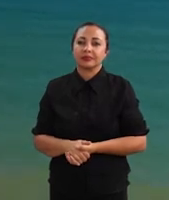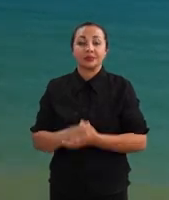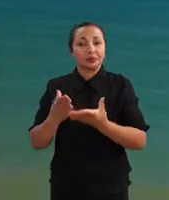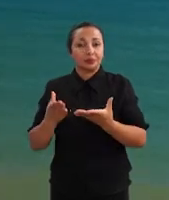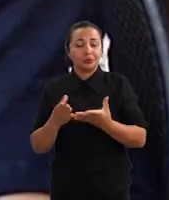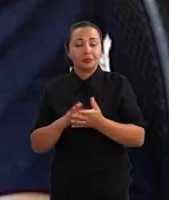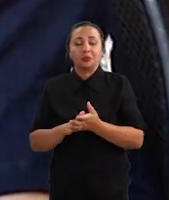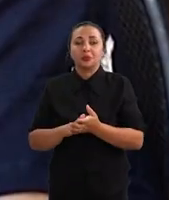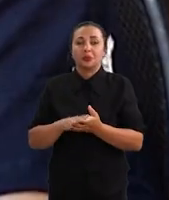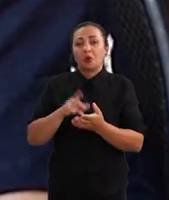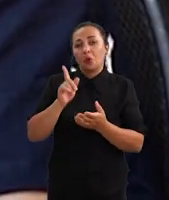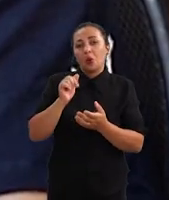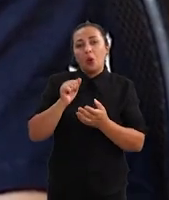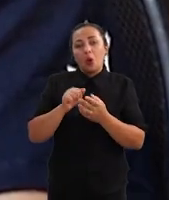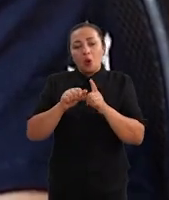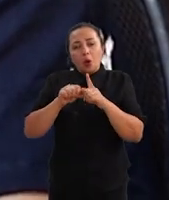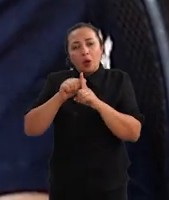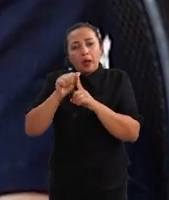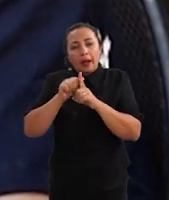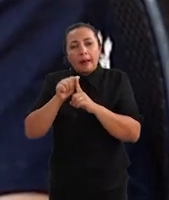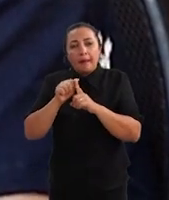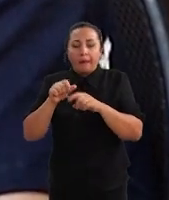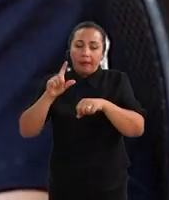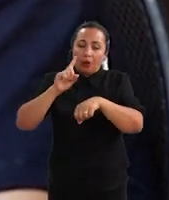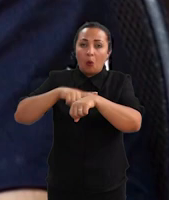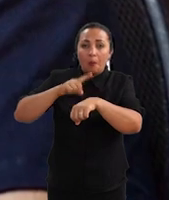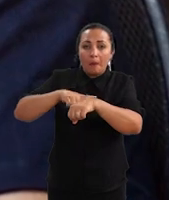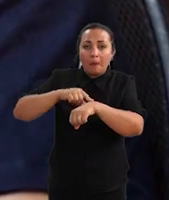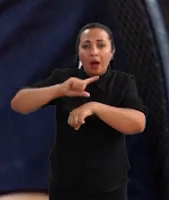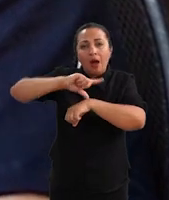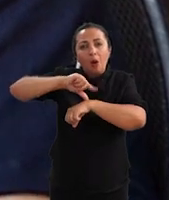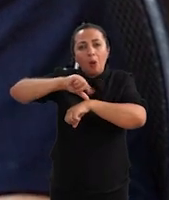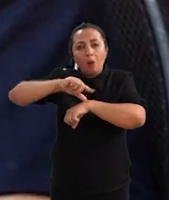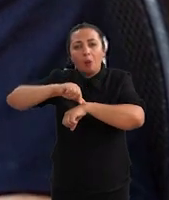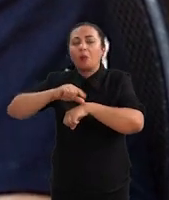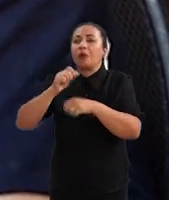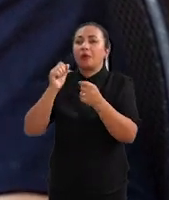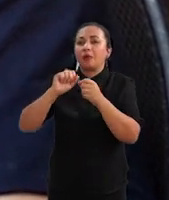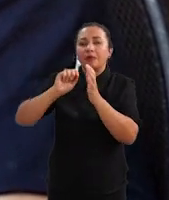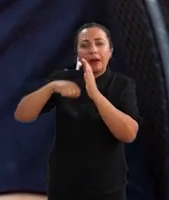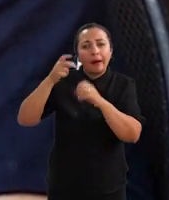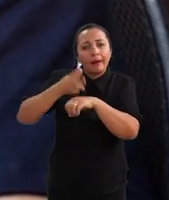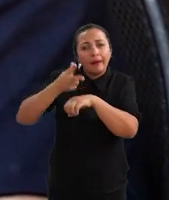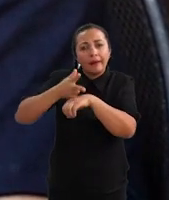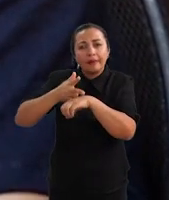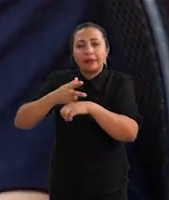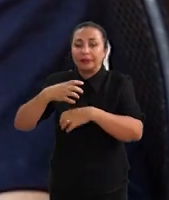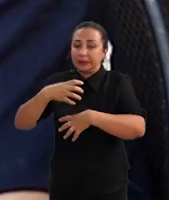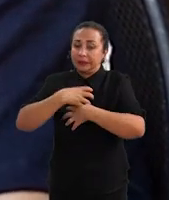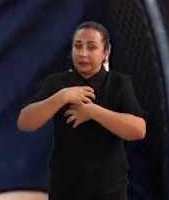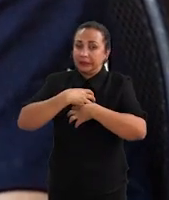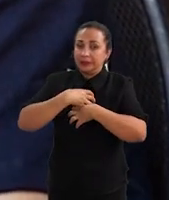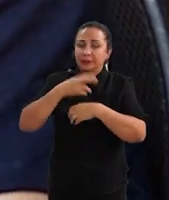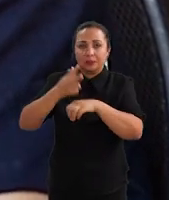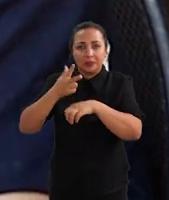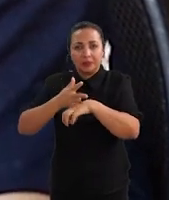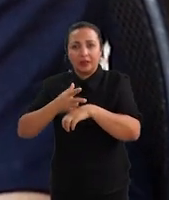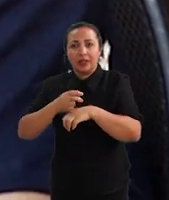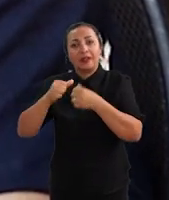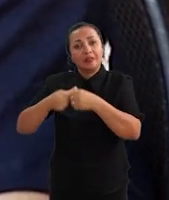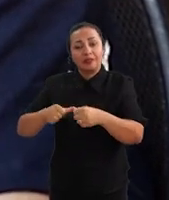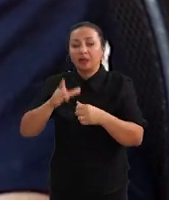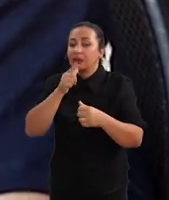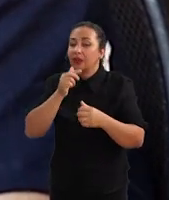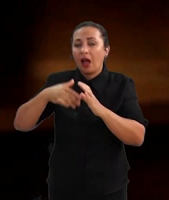O programa, o quanto ele vai gravar, hora que ele vai gravar, a frequência que ele vai estar sensível para gravar, e aquilo fica